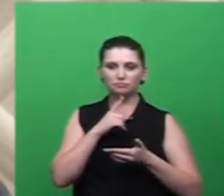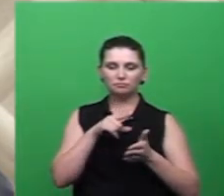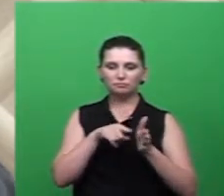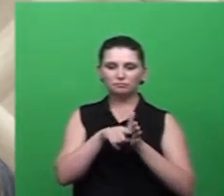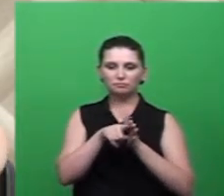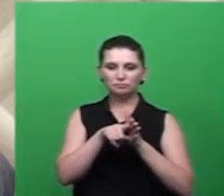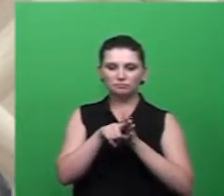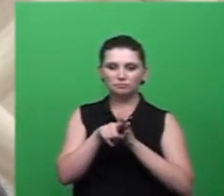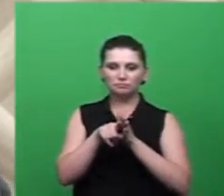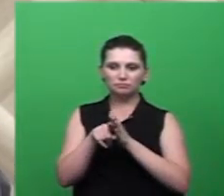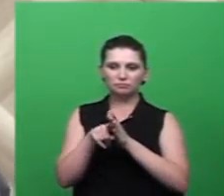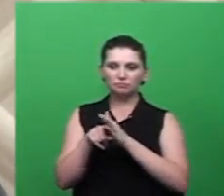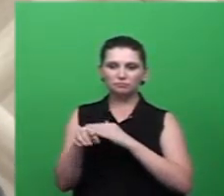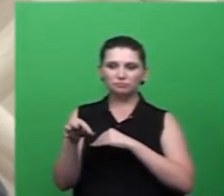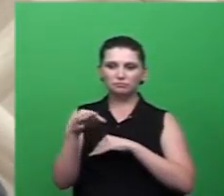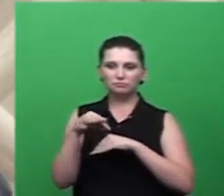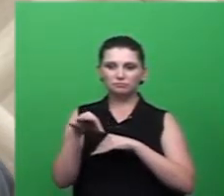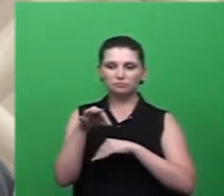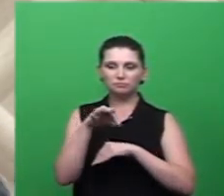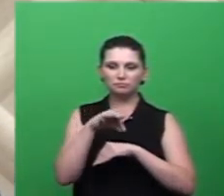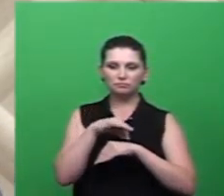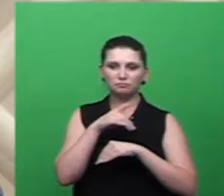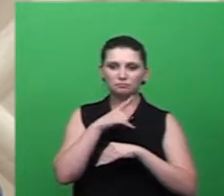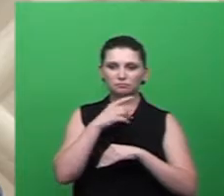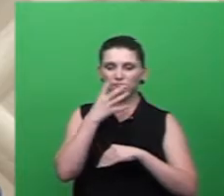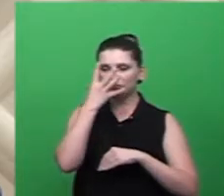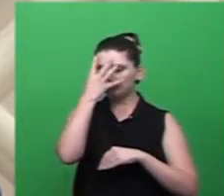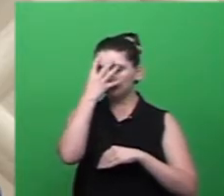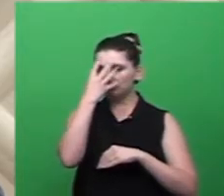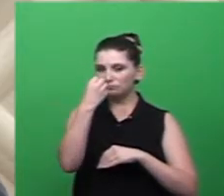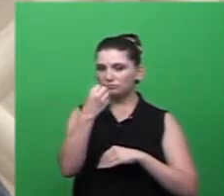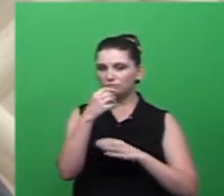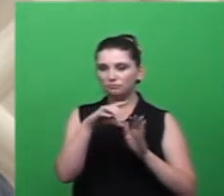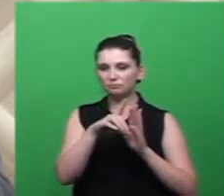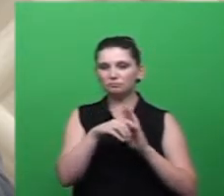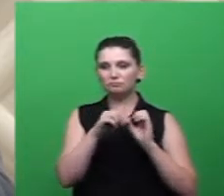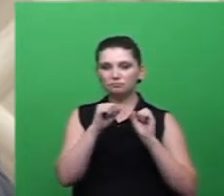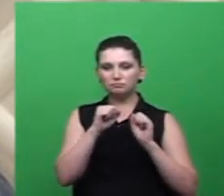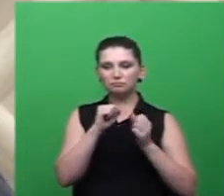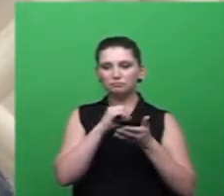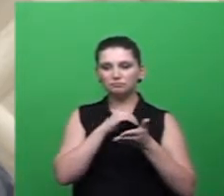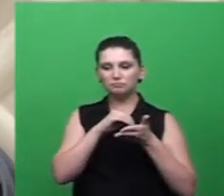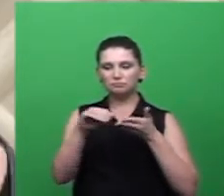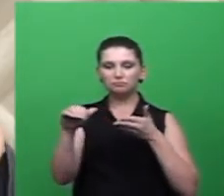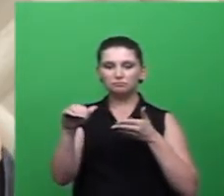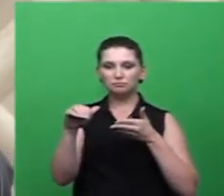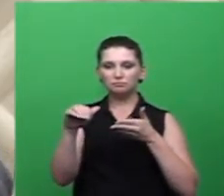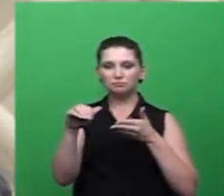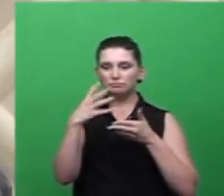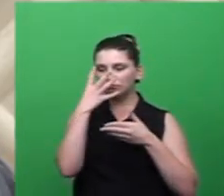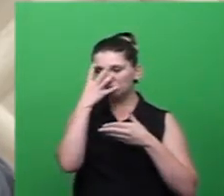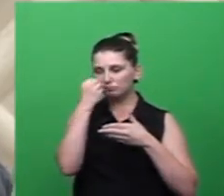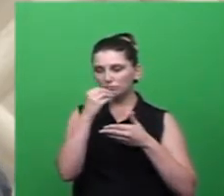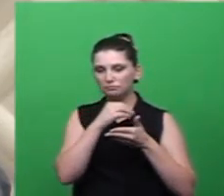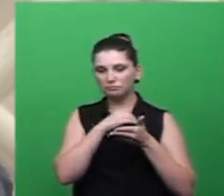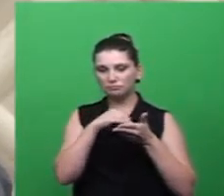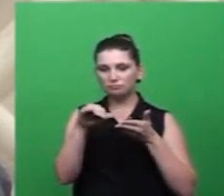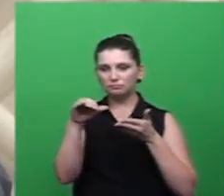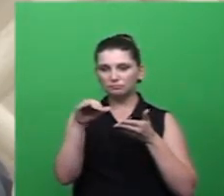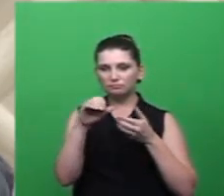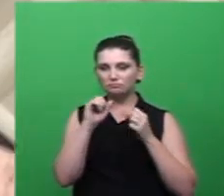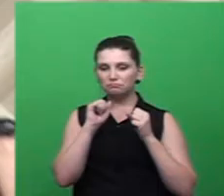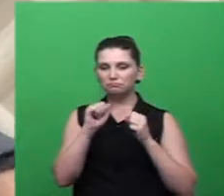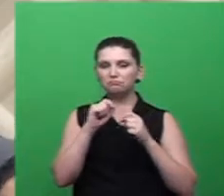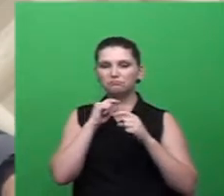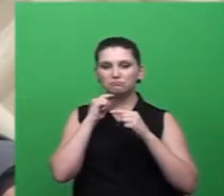do Aedes com composição de fotos pra ser enviado pra nossa secretaria e pra nossa vigilância pra retirar as dúvidas